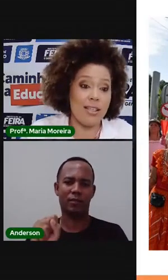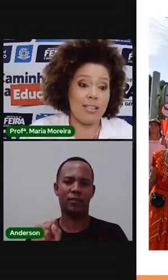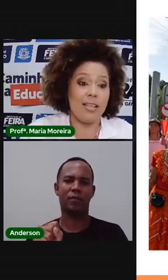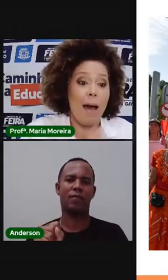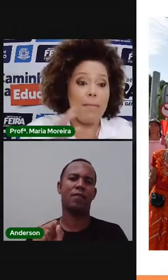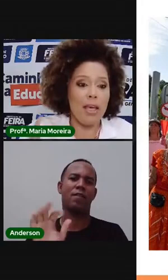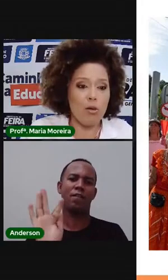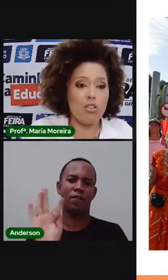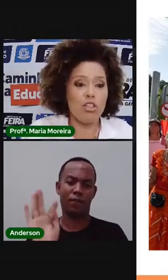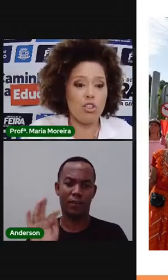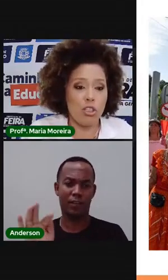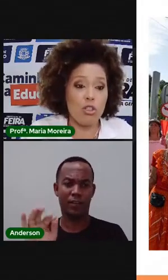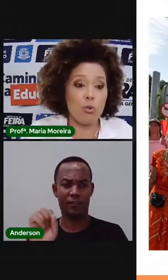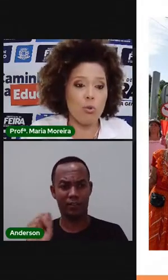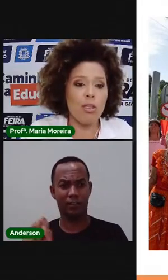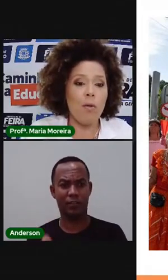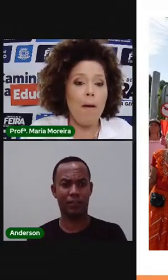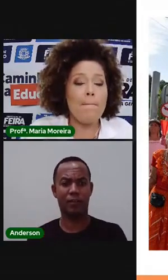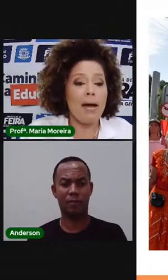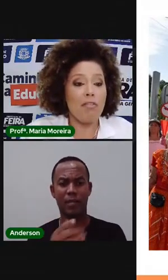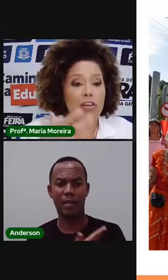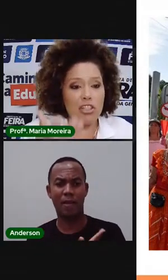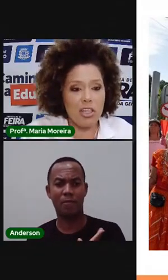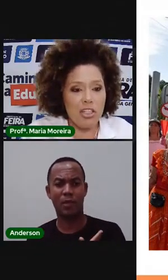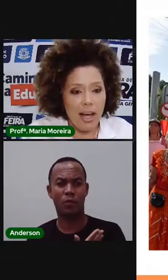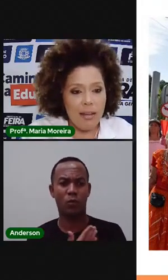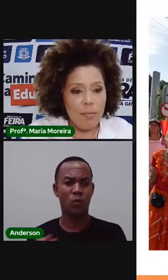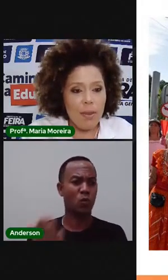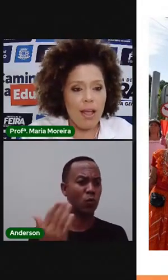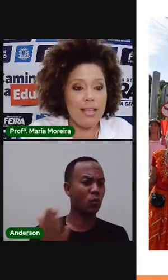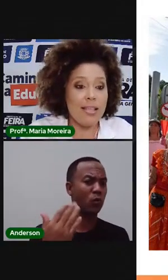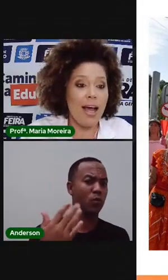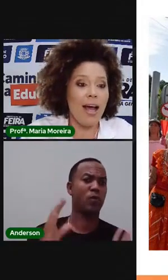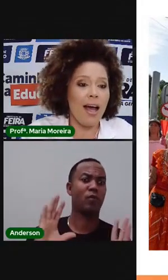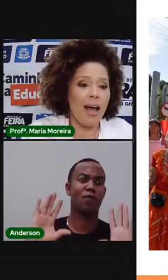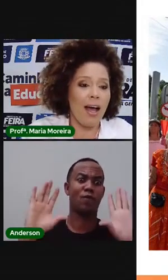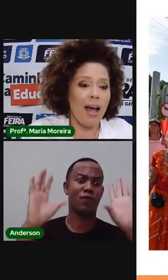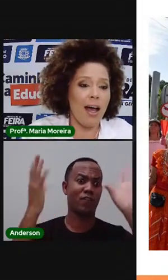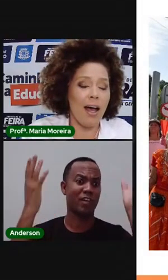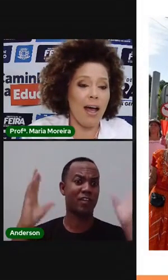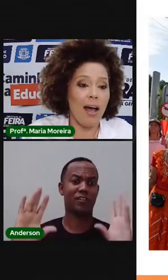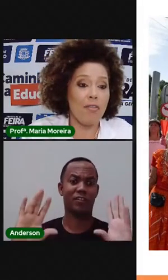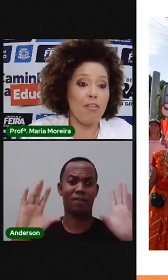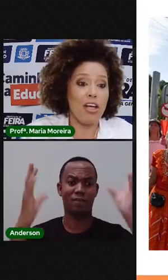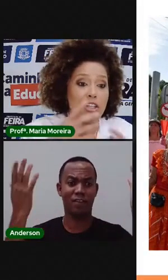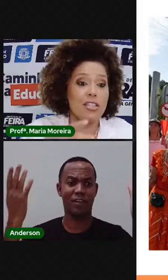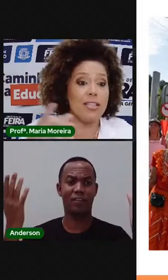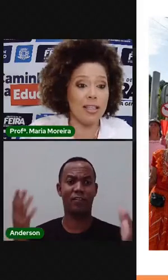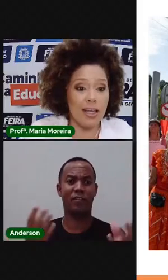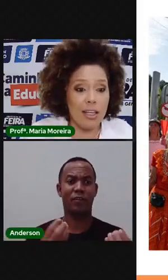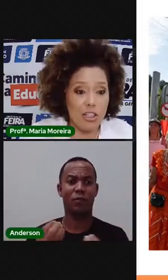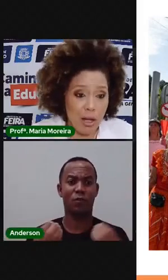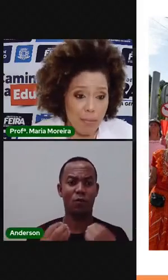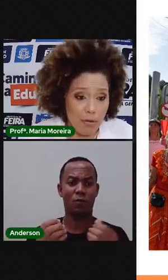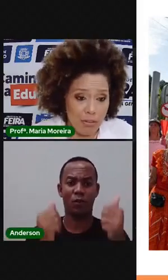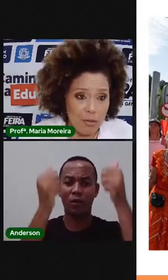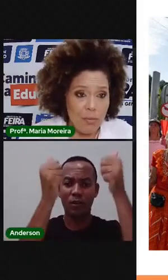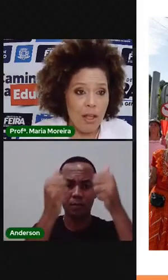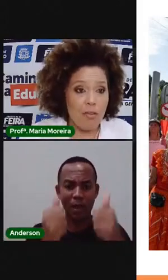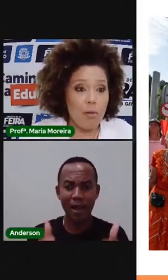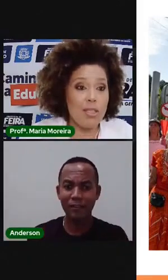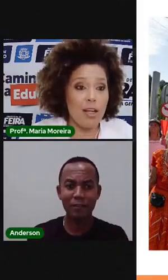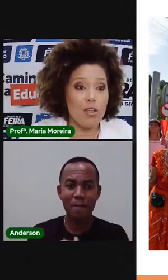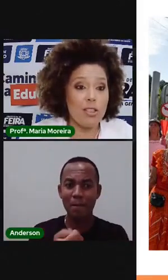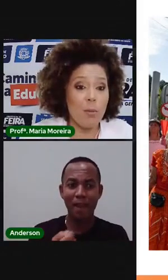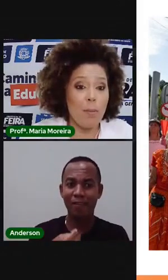amigos que se juntam para festejar essa festa de Santana que está por